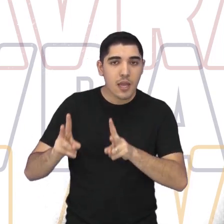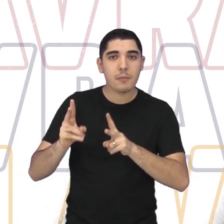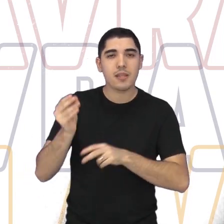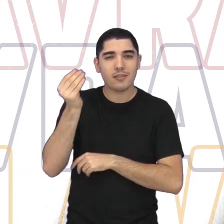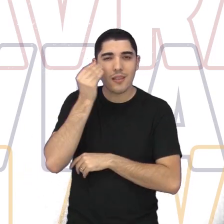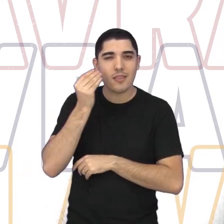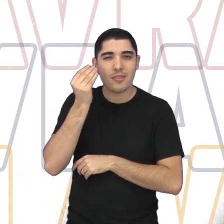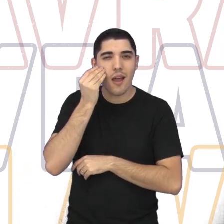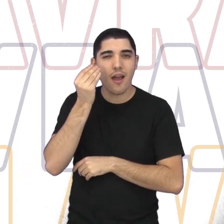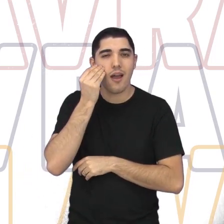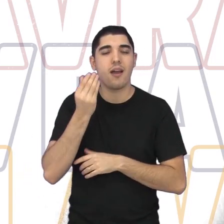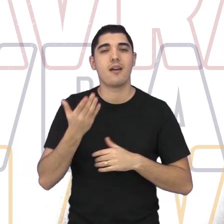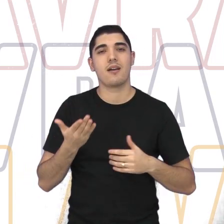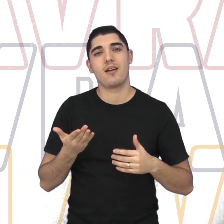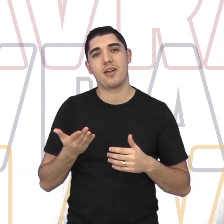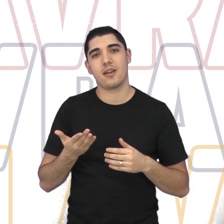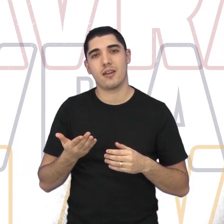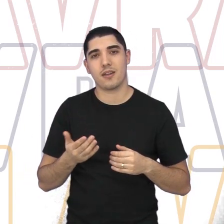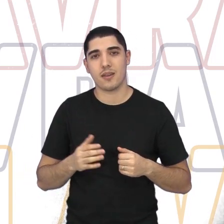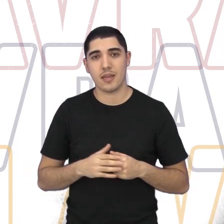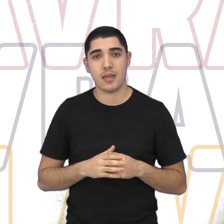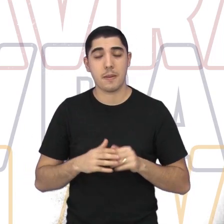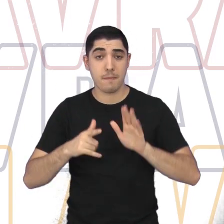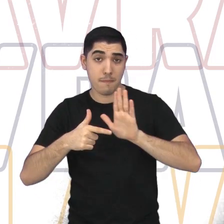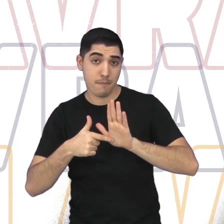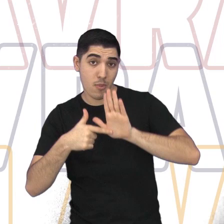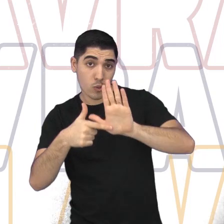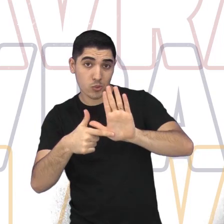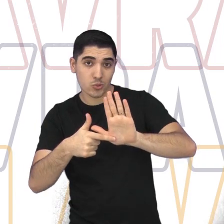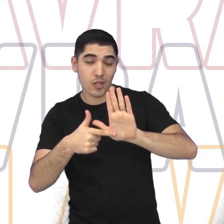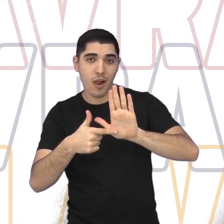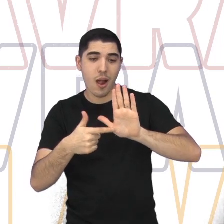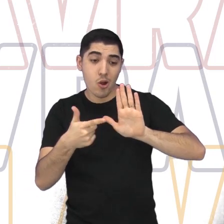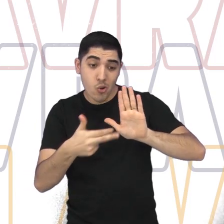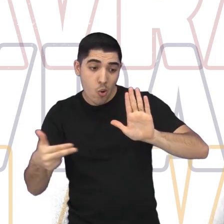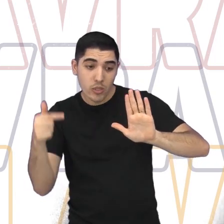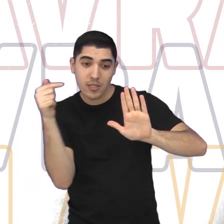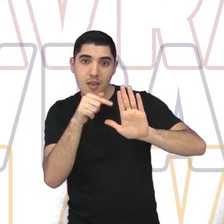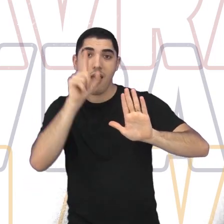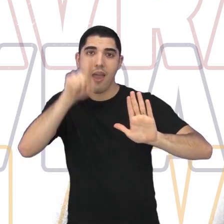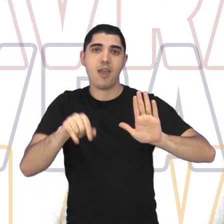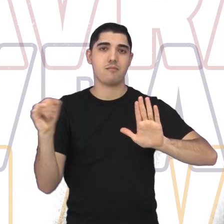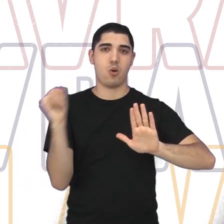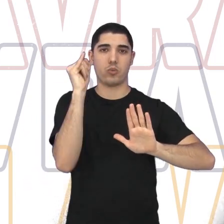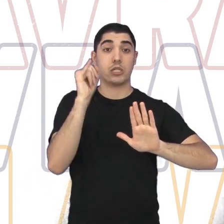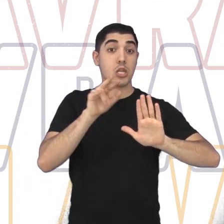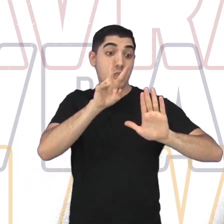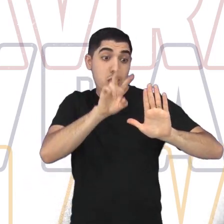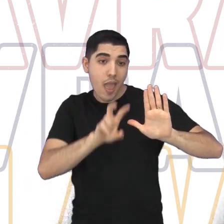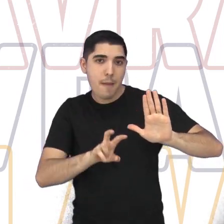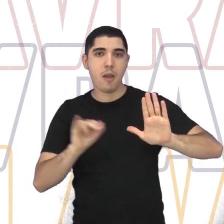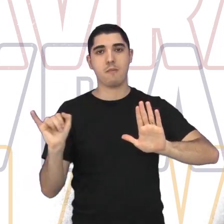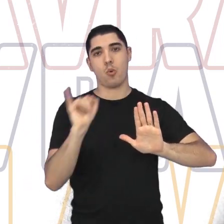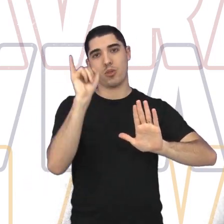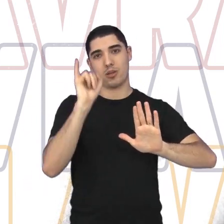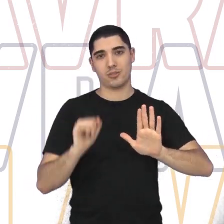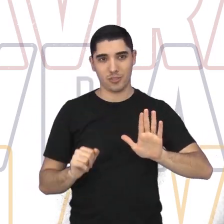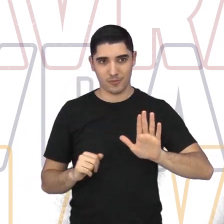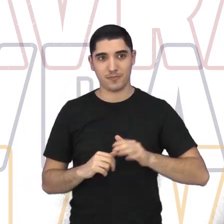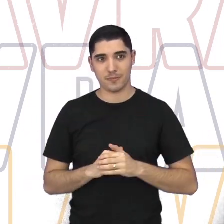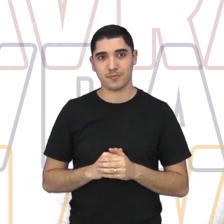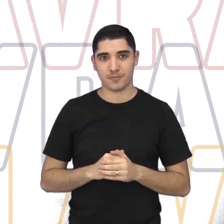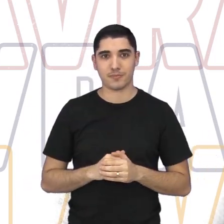e a gente sempre procura apresentar coisas que são realmente